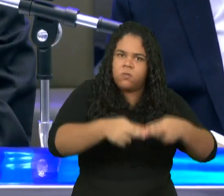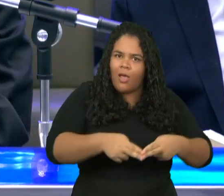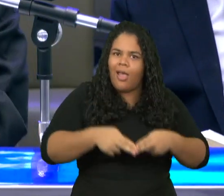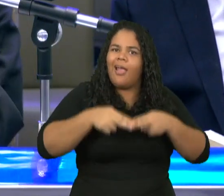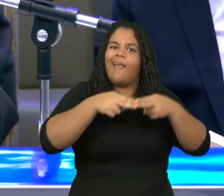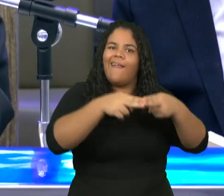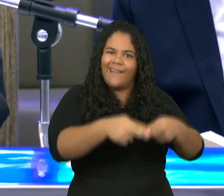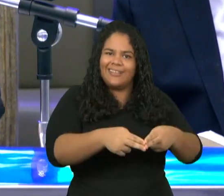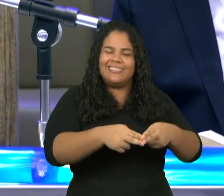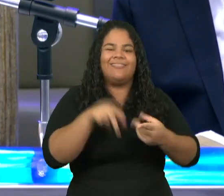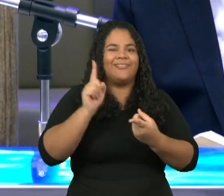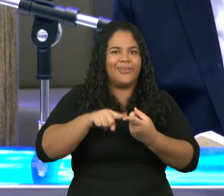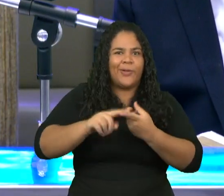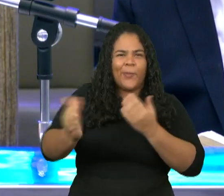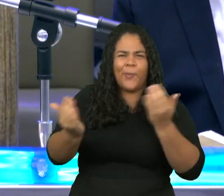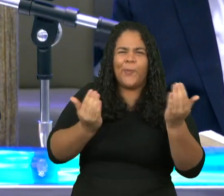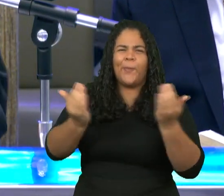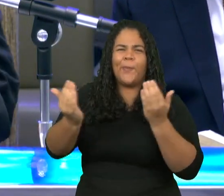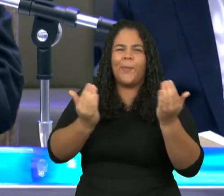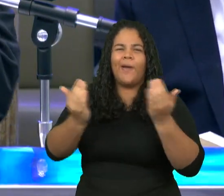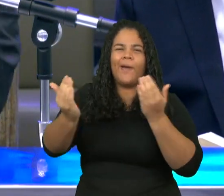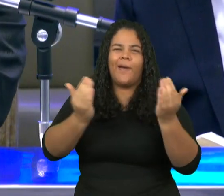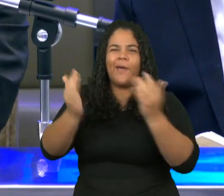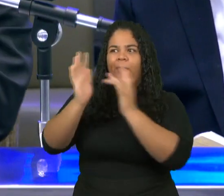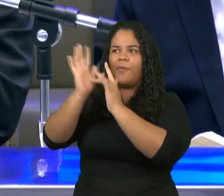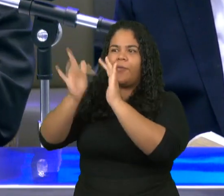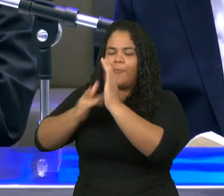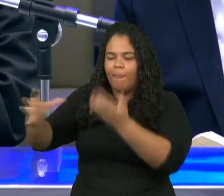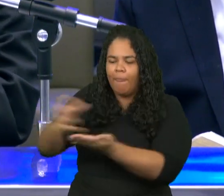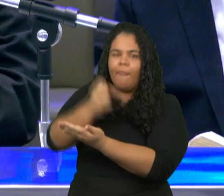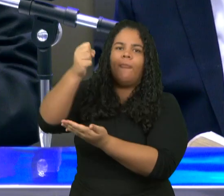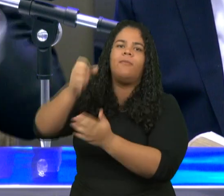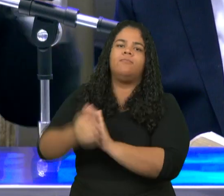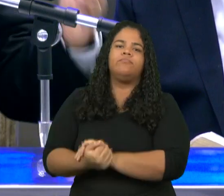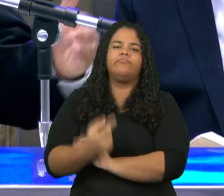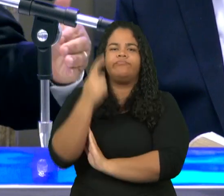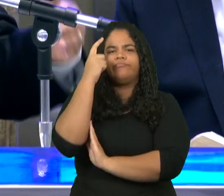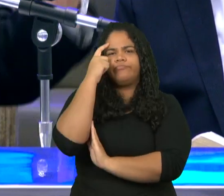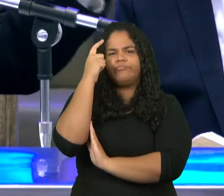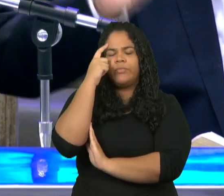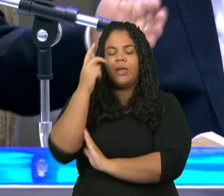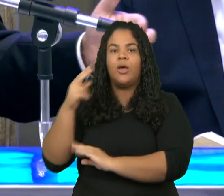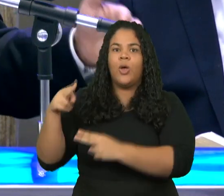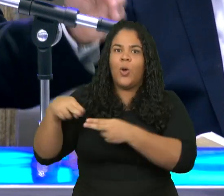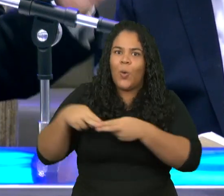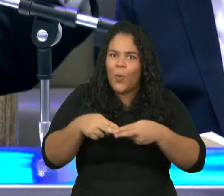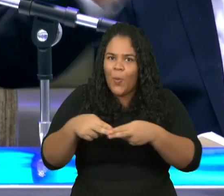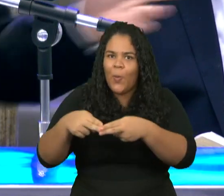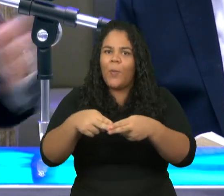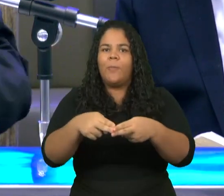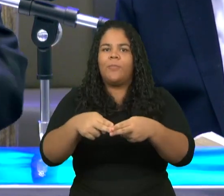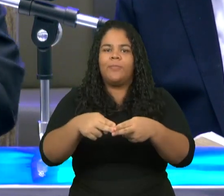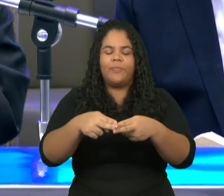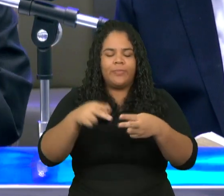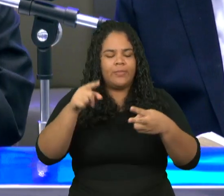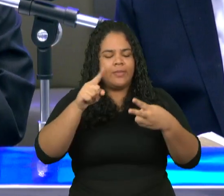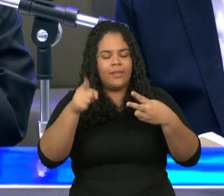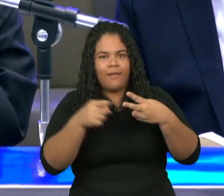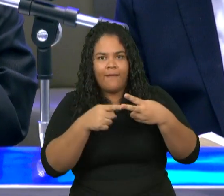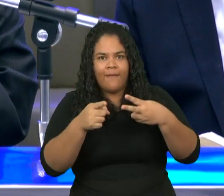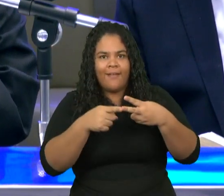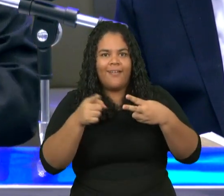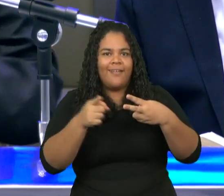família de Noé, Noé diz a Bíblia que ele andou com Deus como Enoque também andou com Deus.